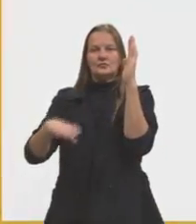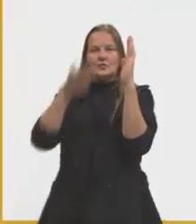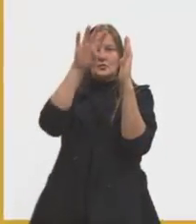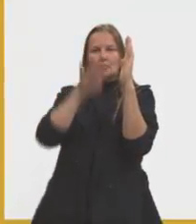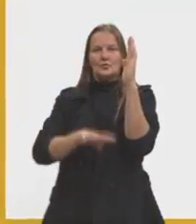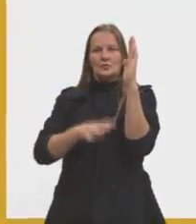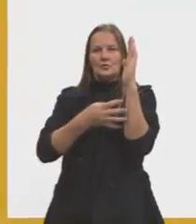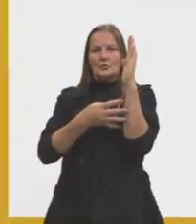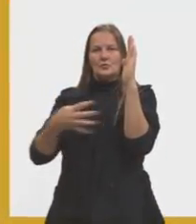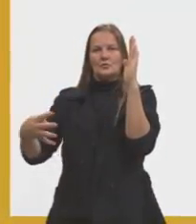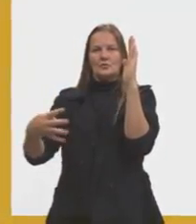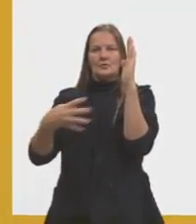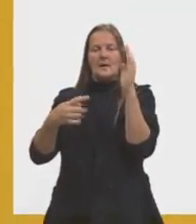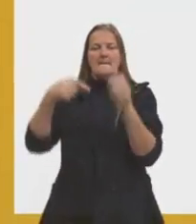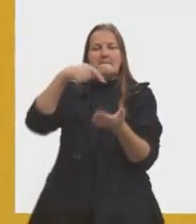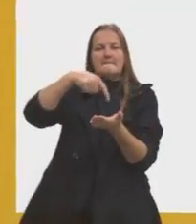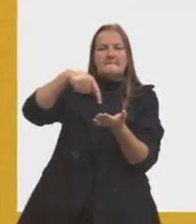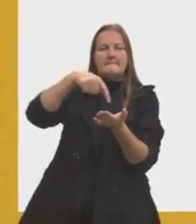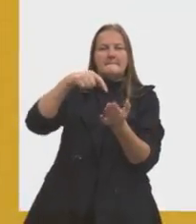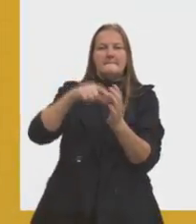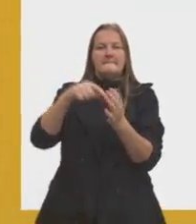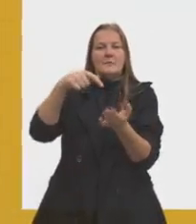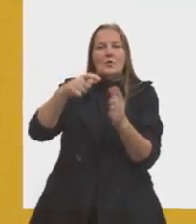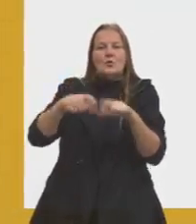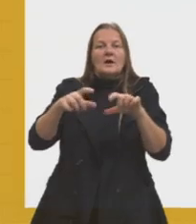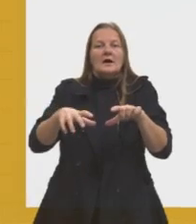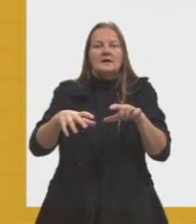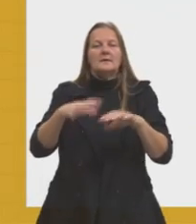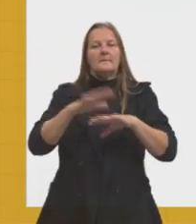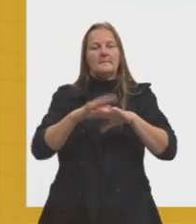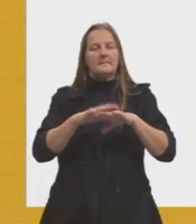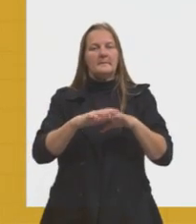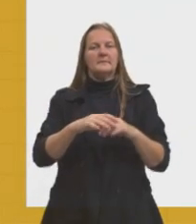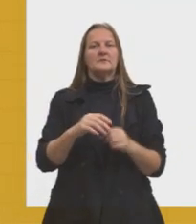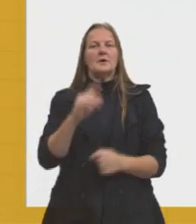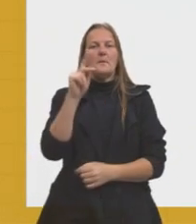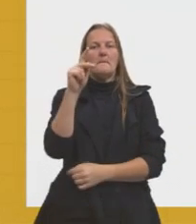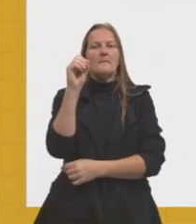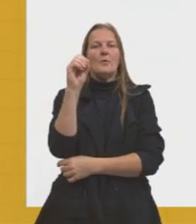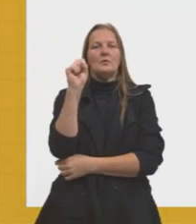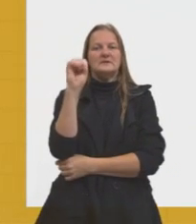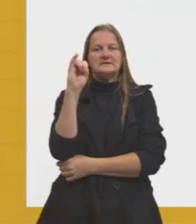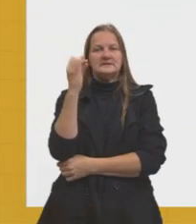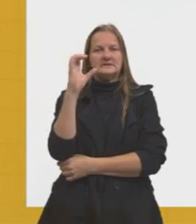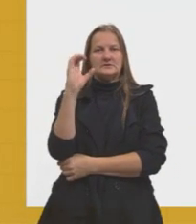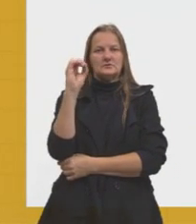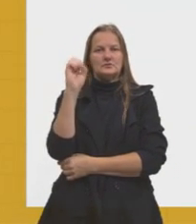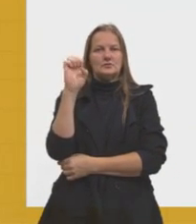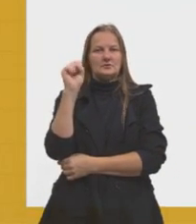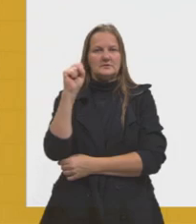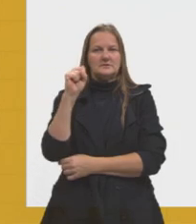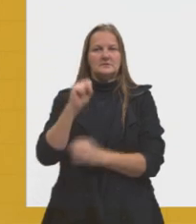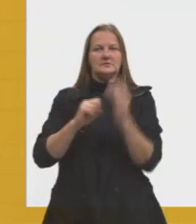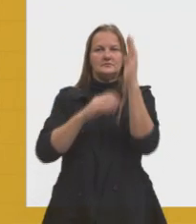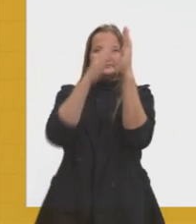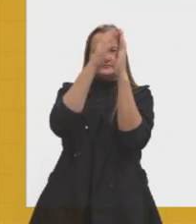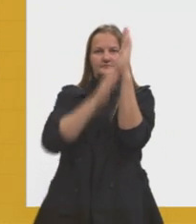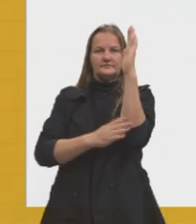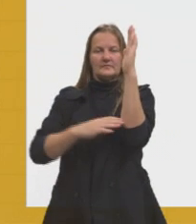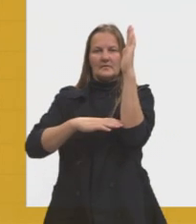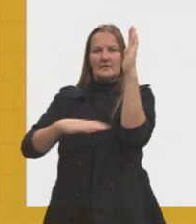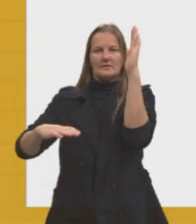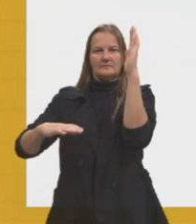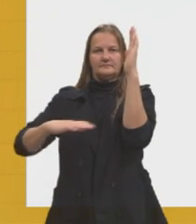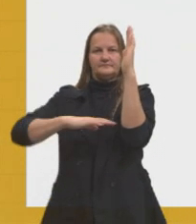para descrever posições. E a matemática, o estudo de funções e, principalmente, então, o plano cartesiano, tem essa função,